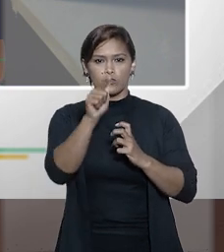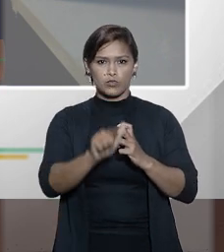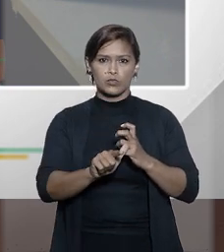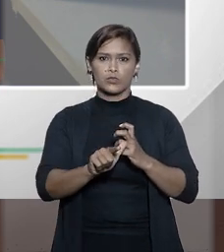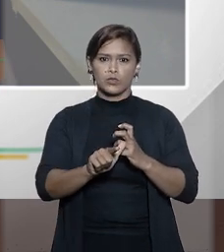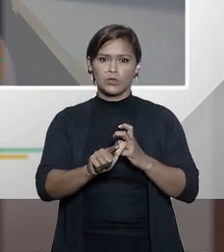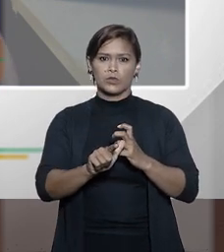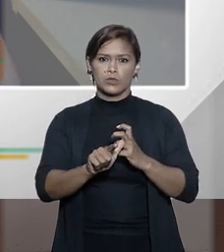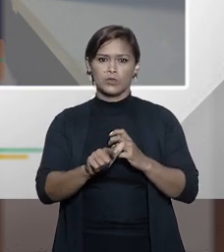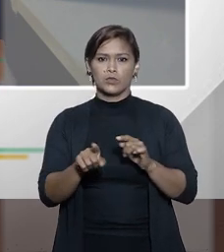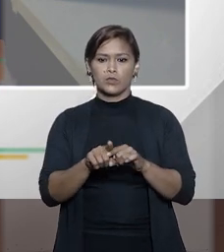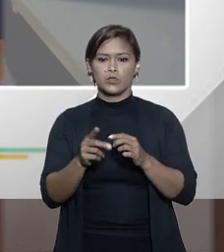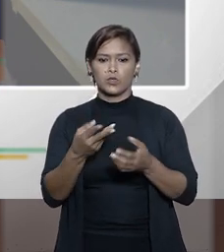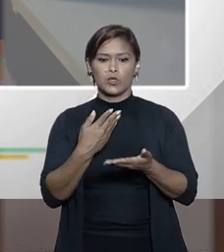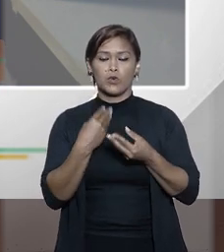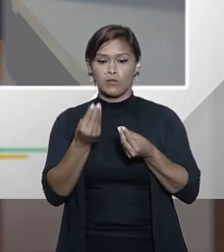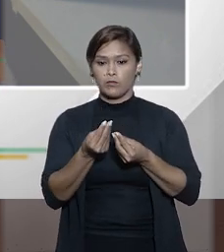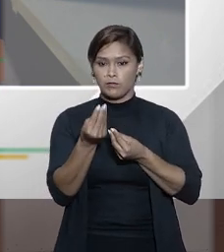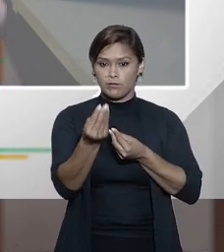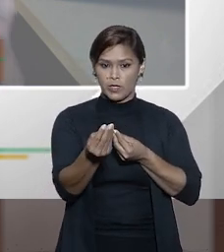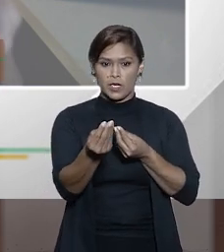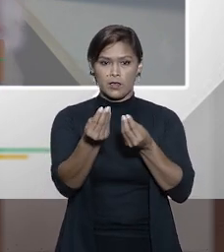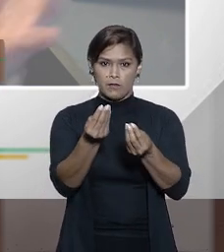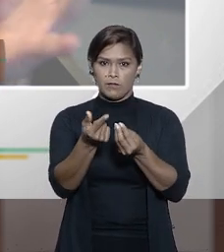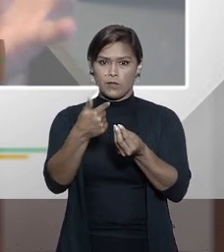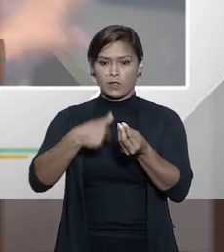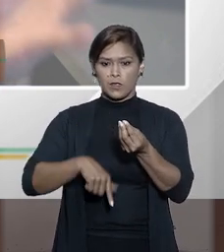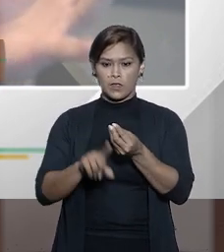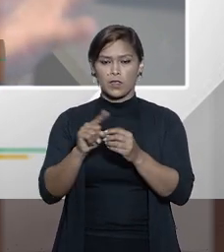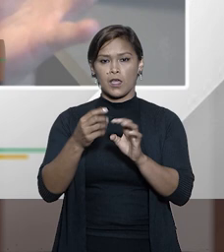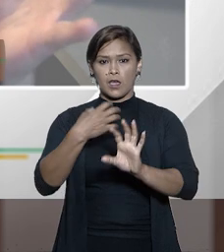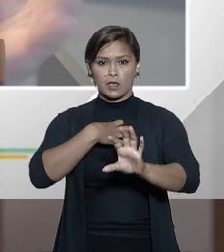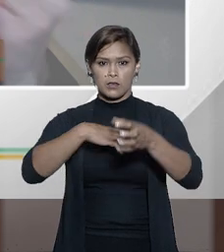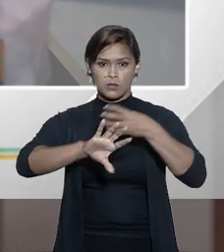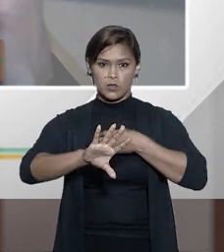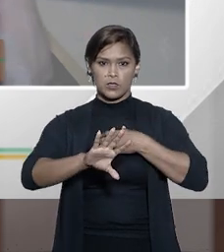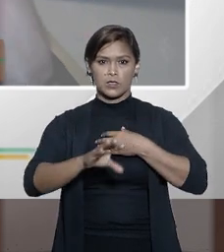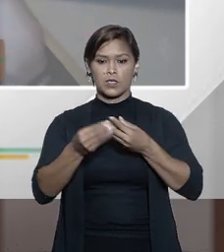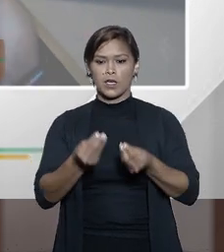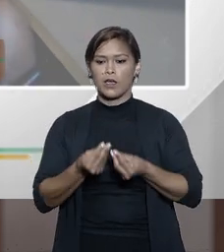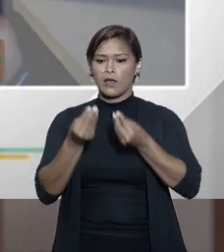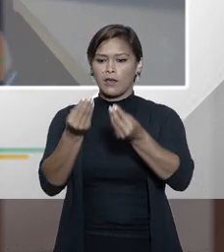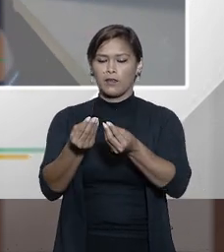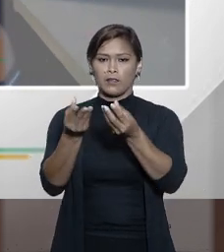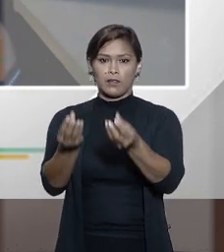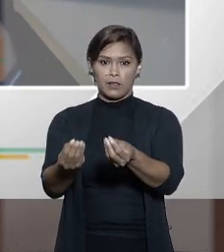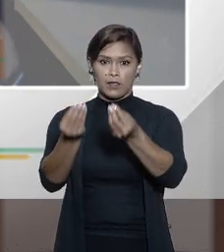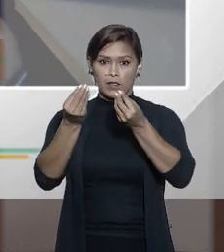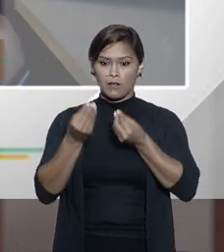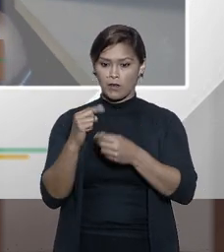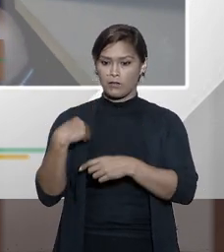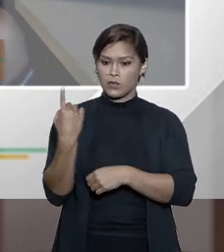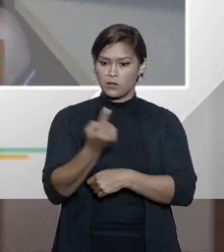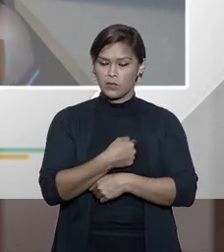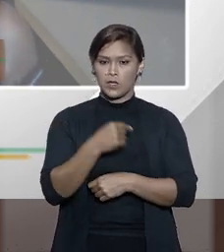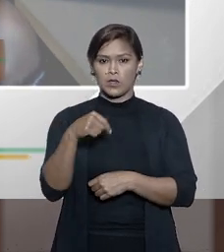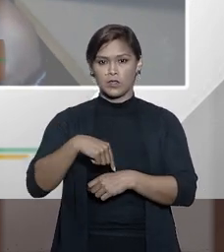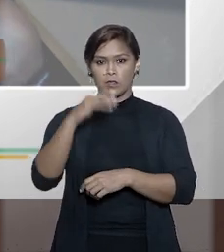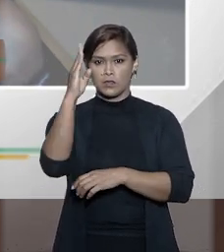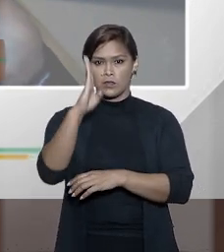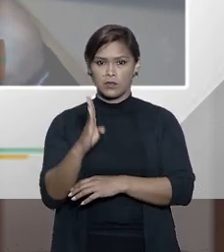o toma lá da cá que é o toma lá da cá da reciprocidade se pra nós é